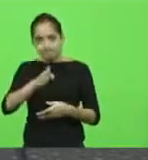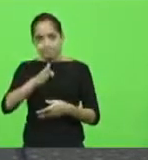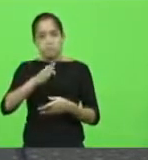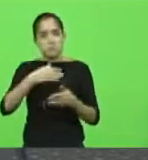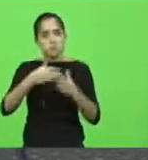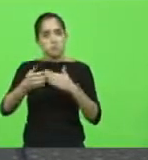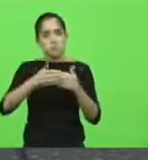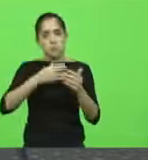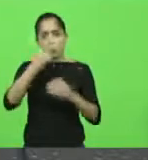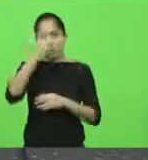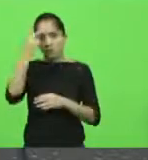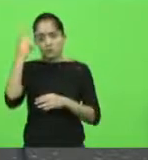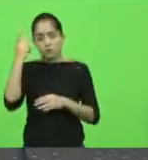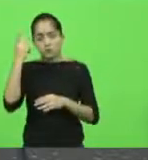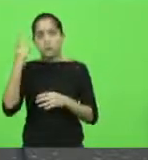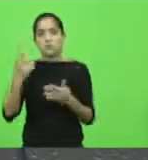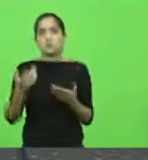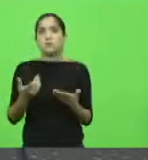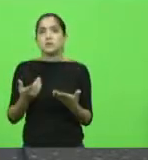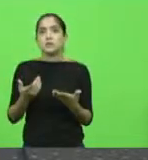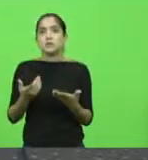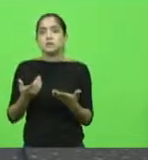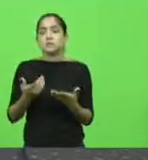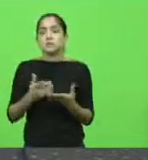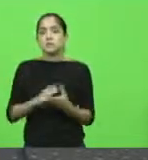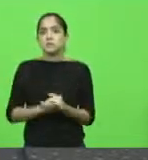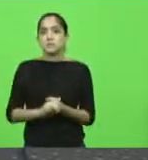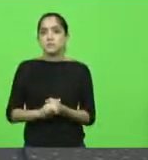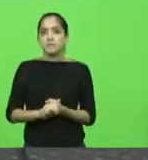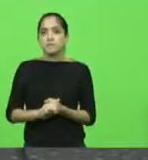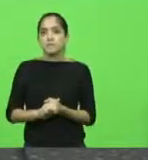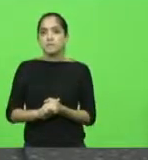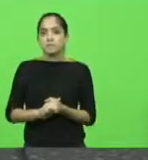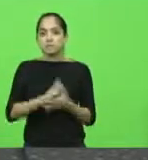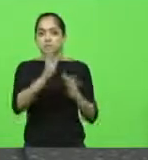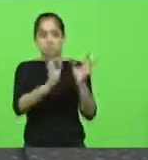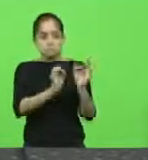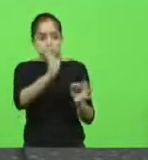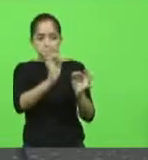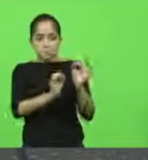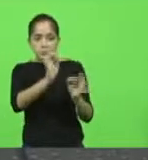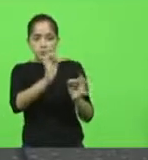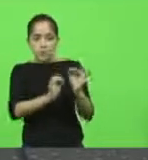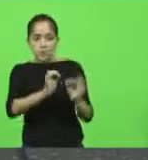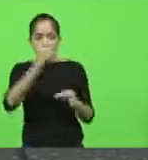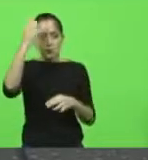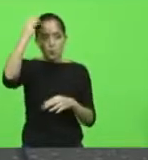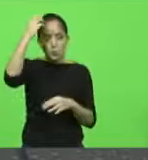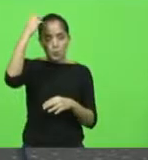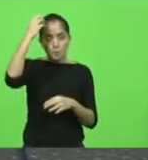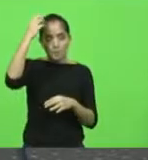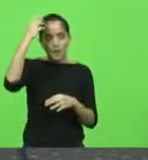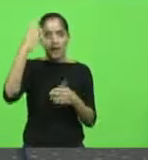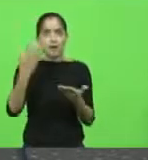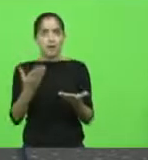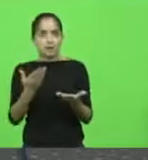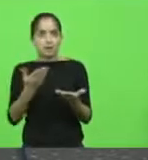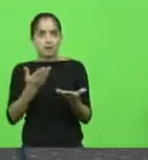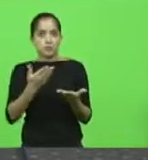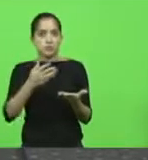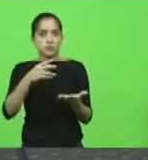cidadão que não foi julgado, culpado, com sentença condenatória,